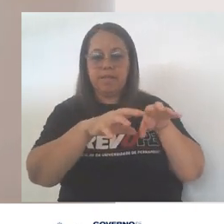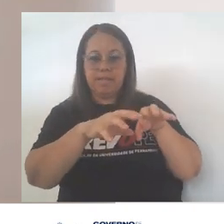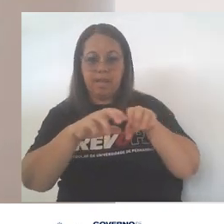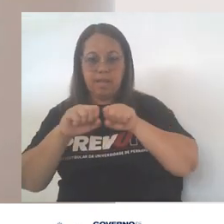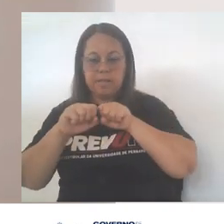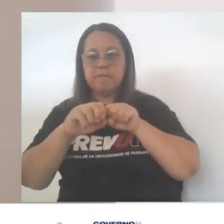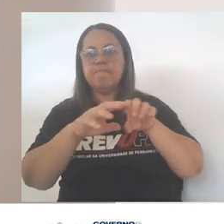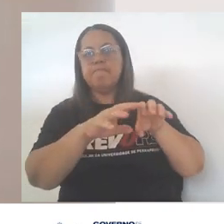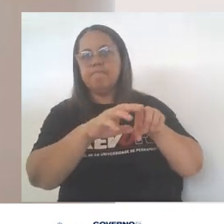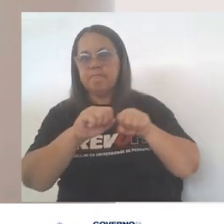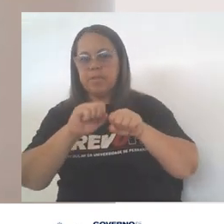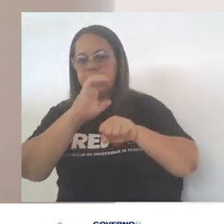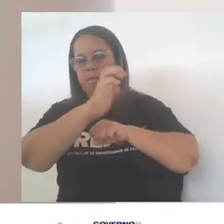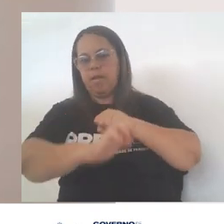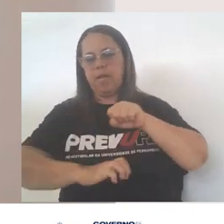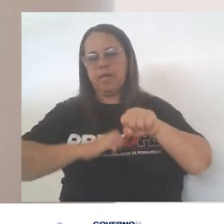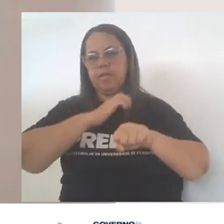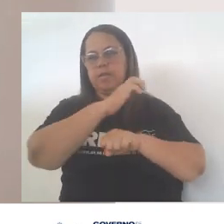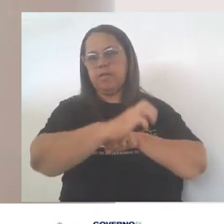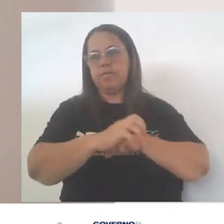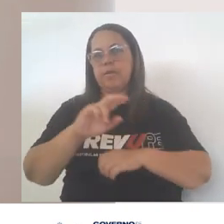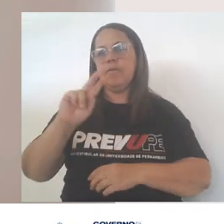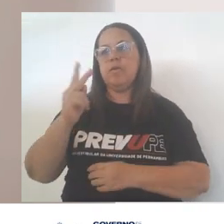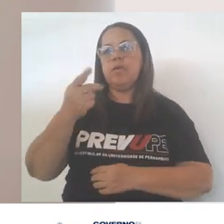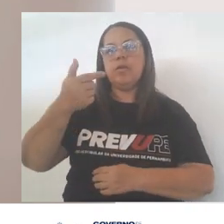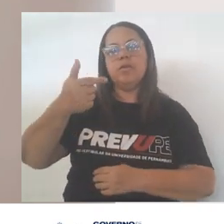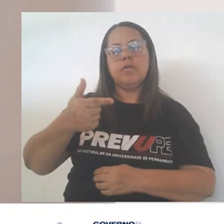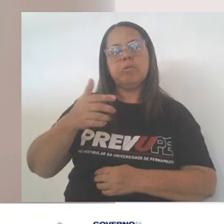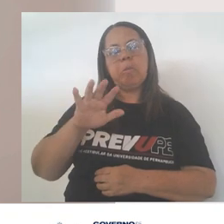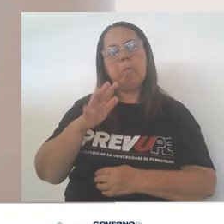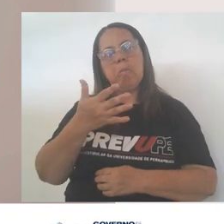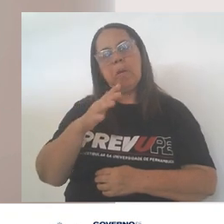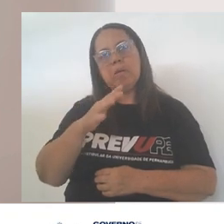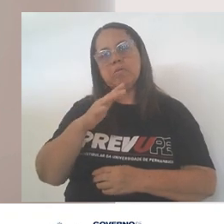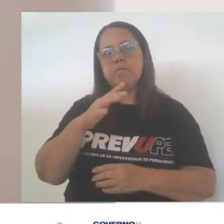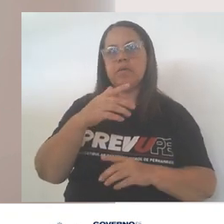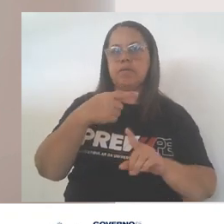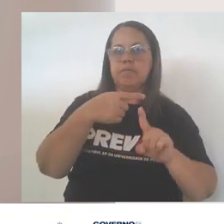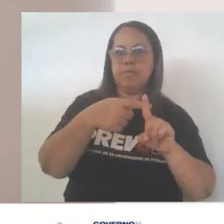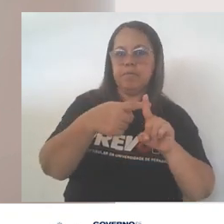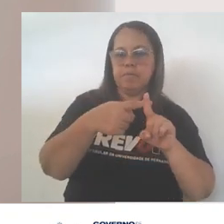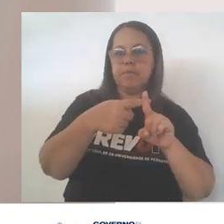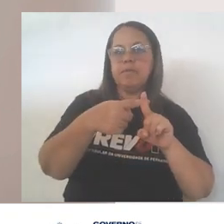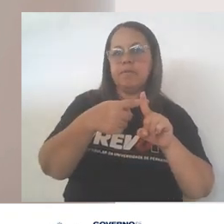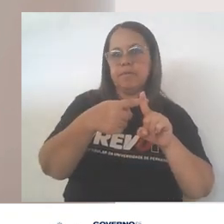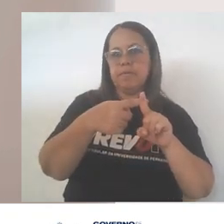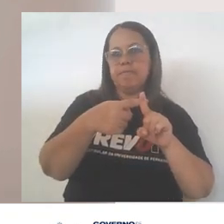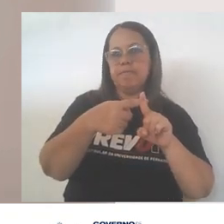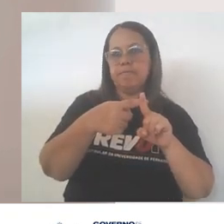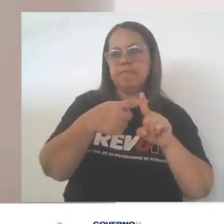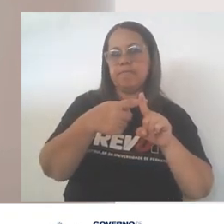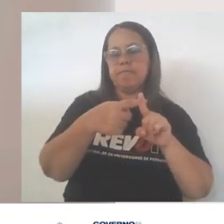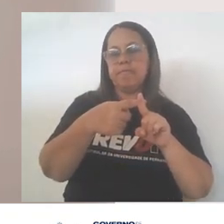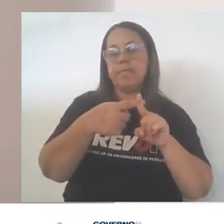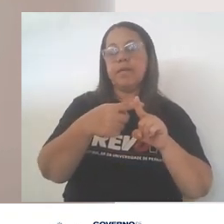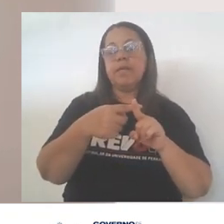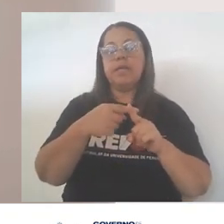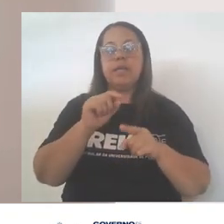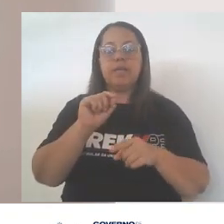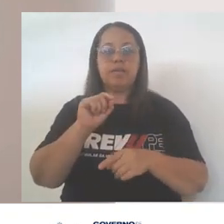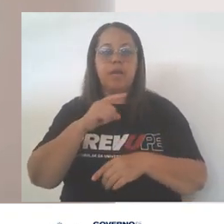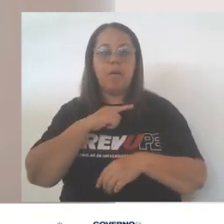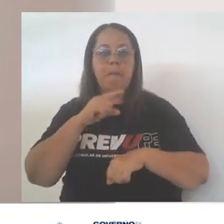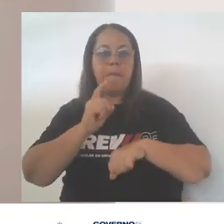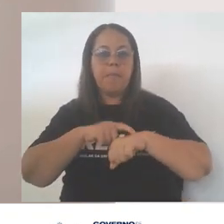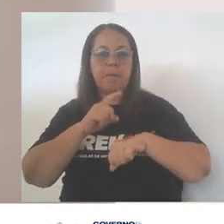elétrons, enquanto que os hidrogênios ficam parcialmente positivos, delta mais. Isso cria um